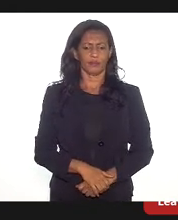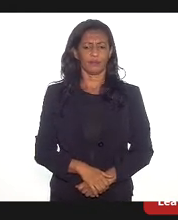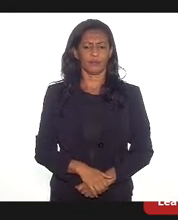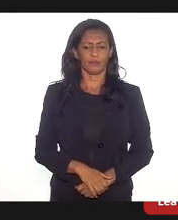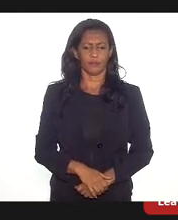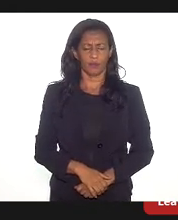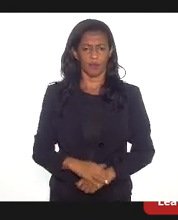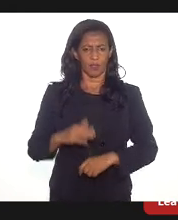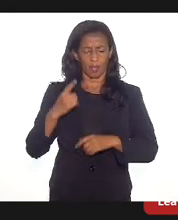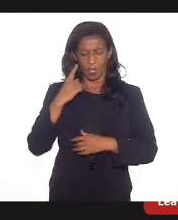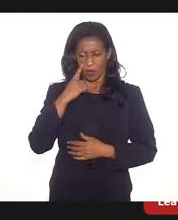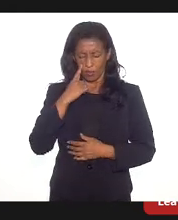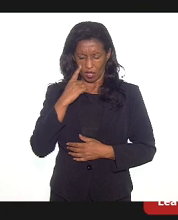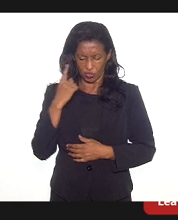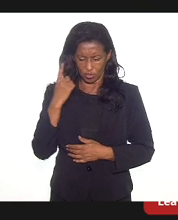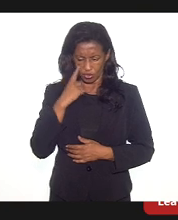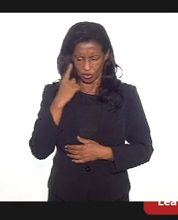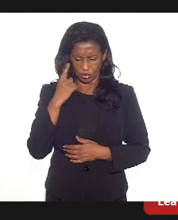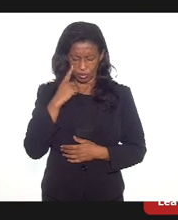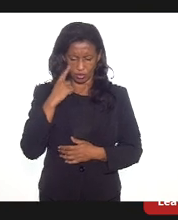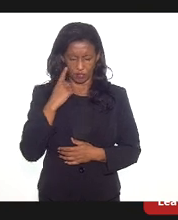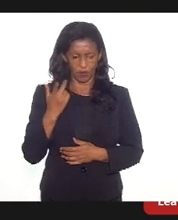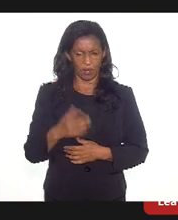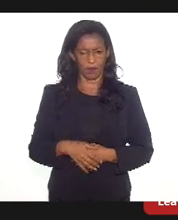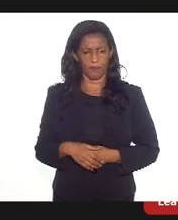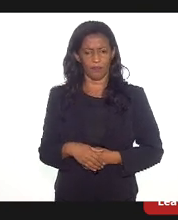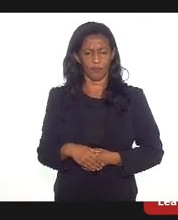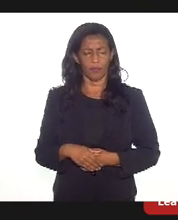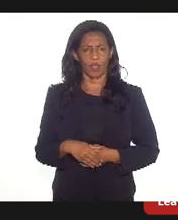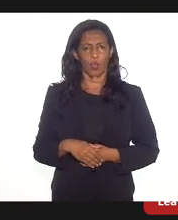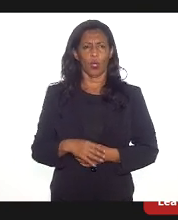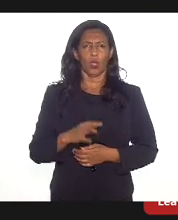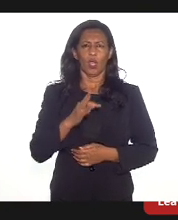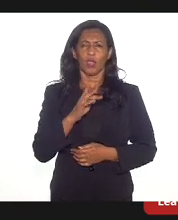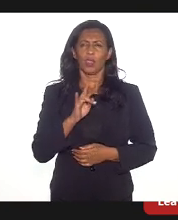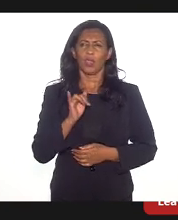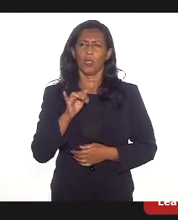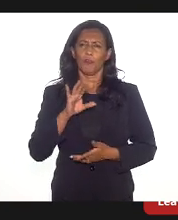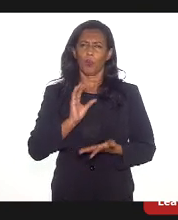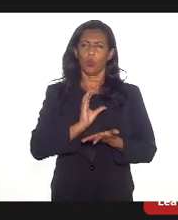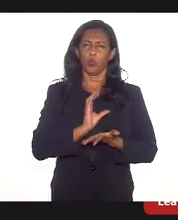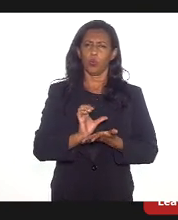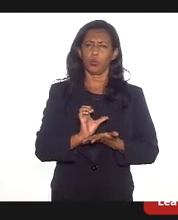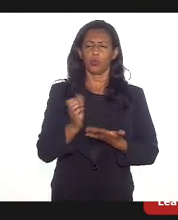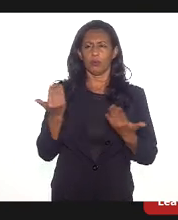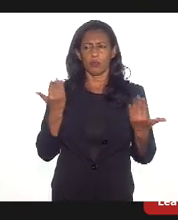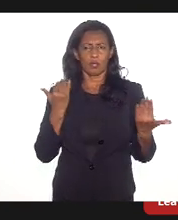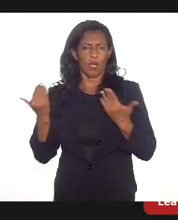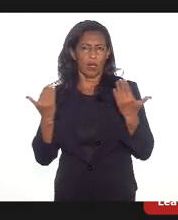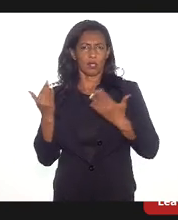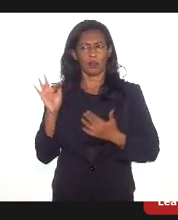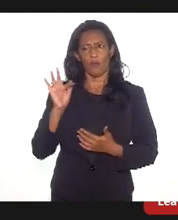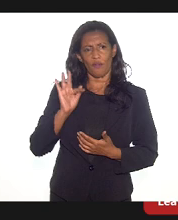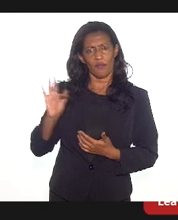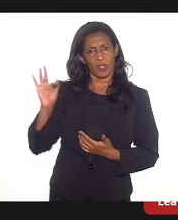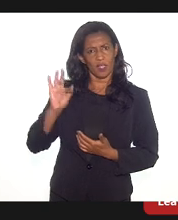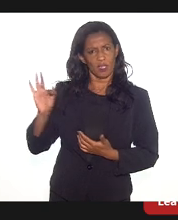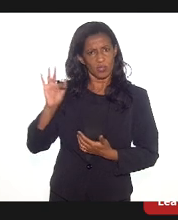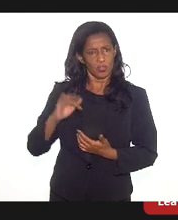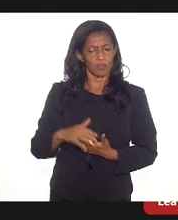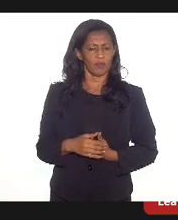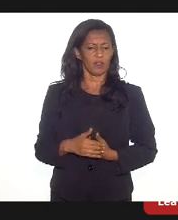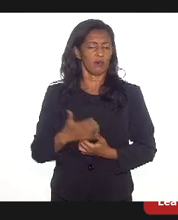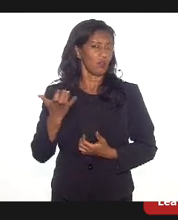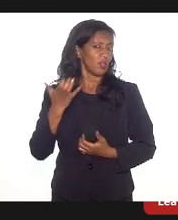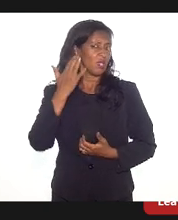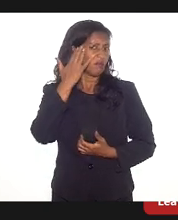uma sincronia, uma desproporção tributária nessa relação federativa, gostaria